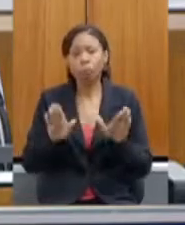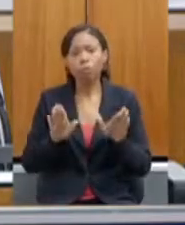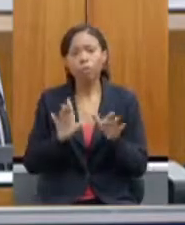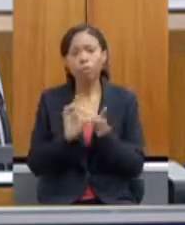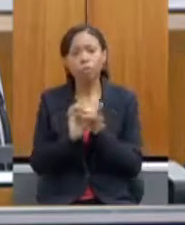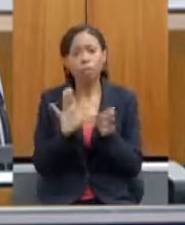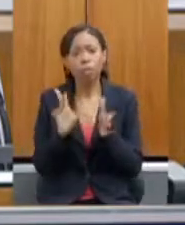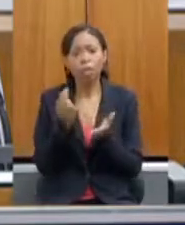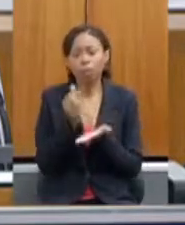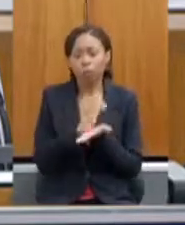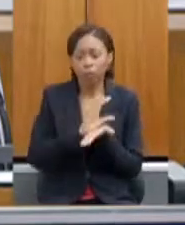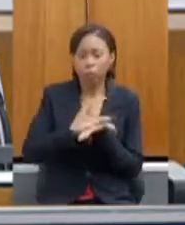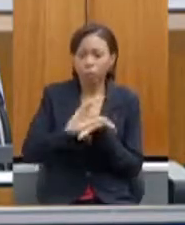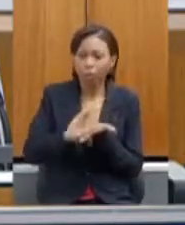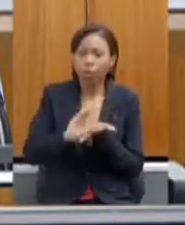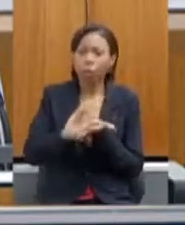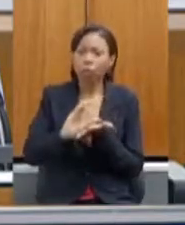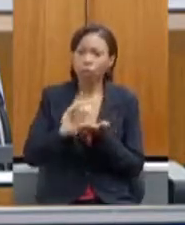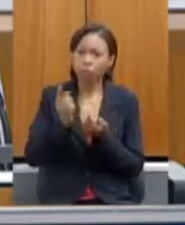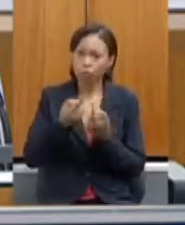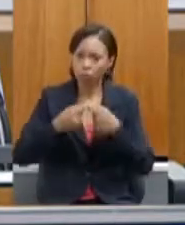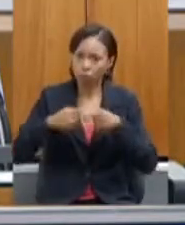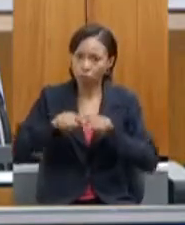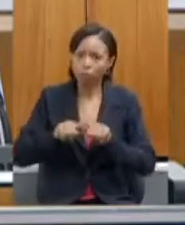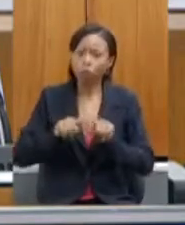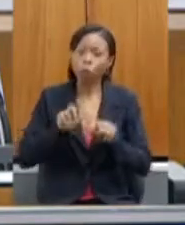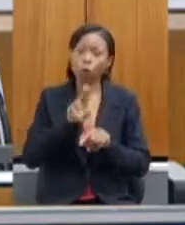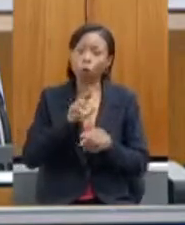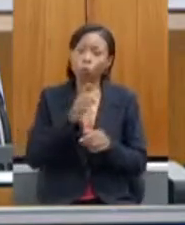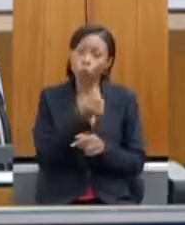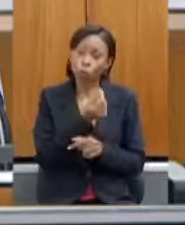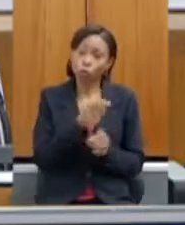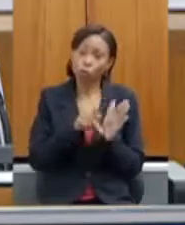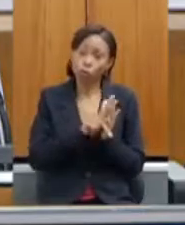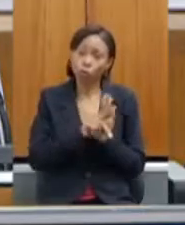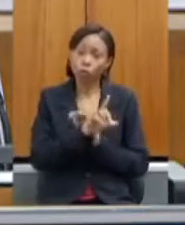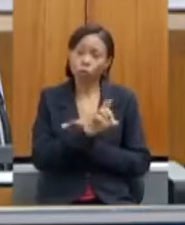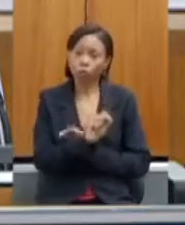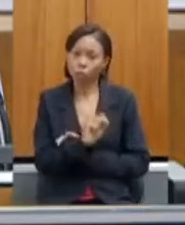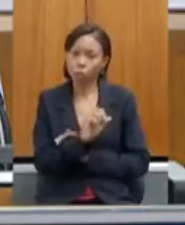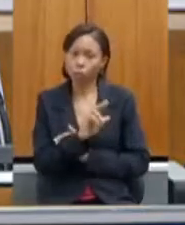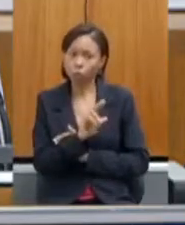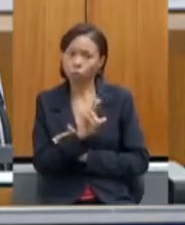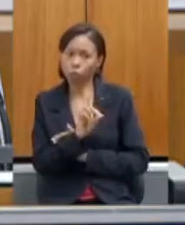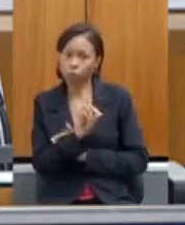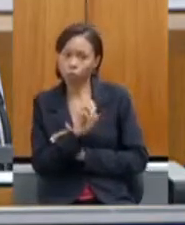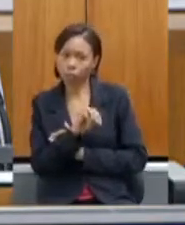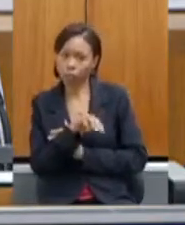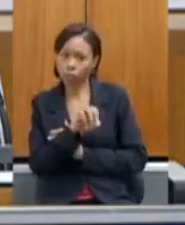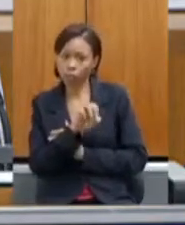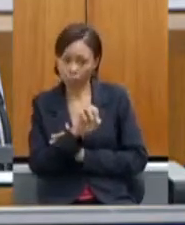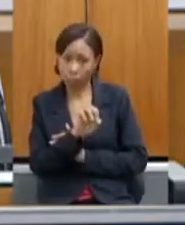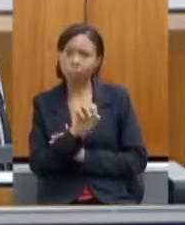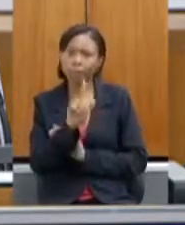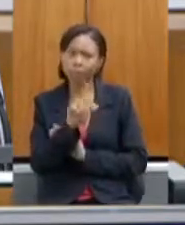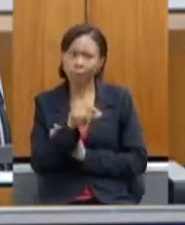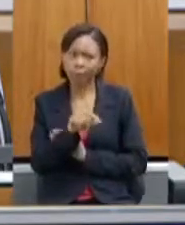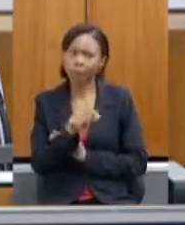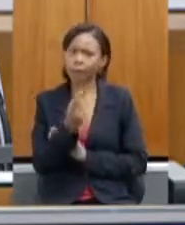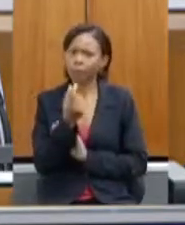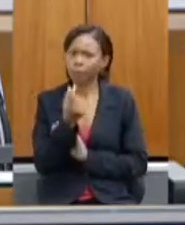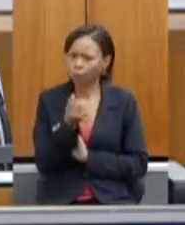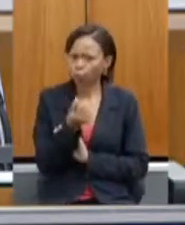usando todos os recursos do Sudeno que a gente sabe que são volumes significativos que muitas vezes não